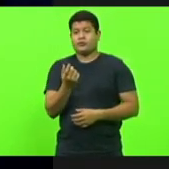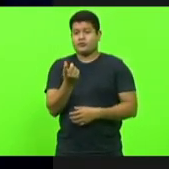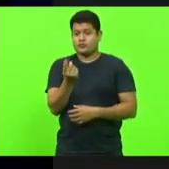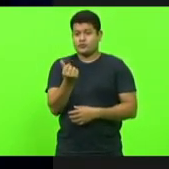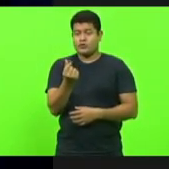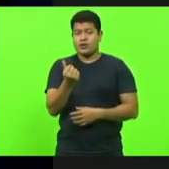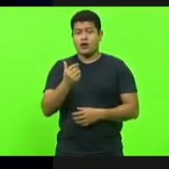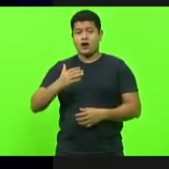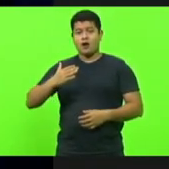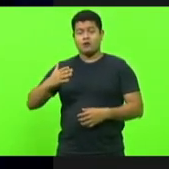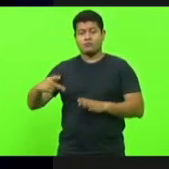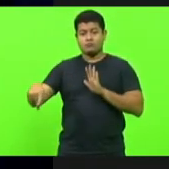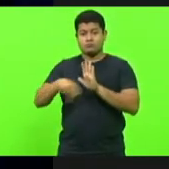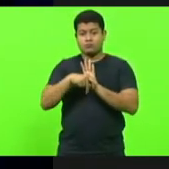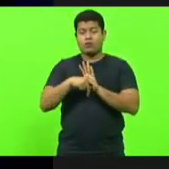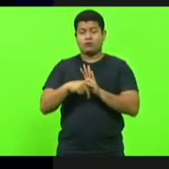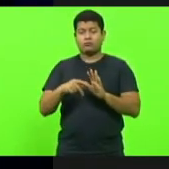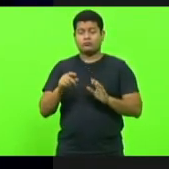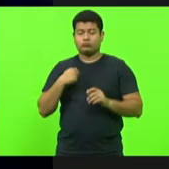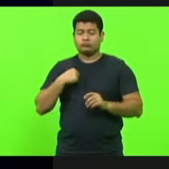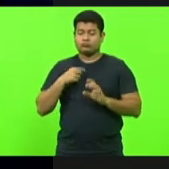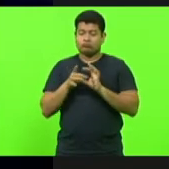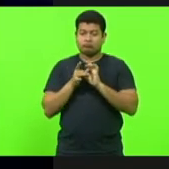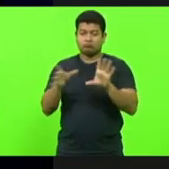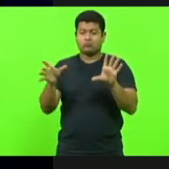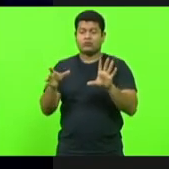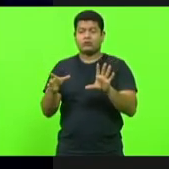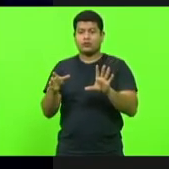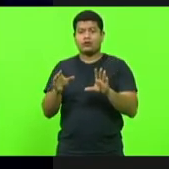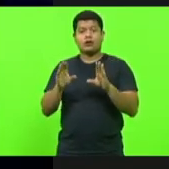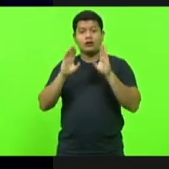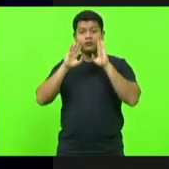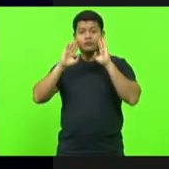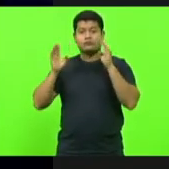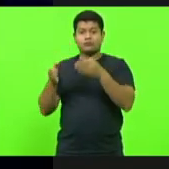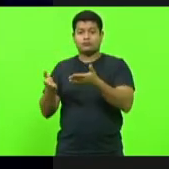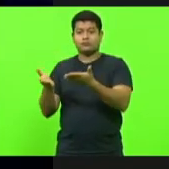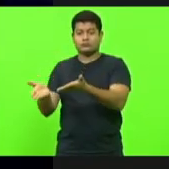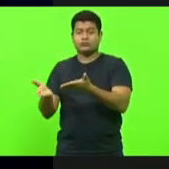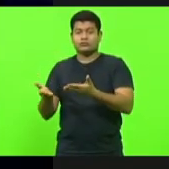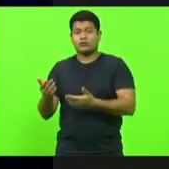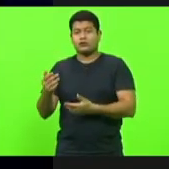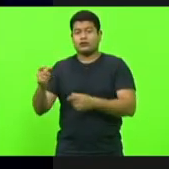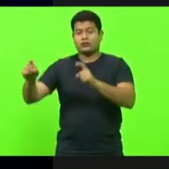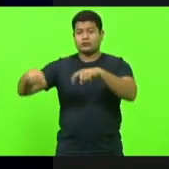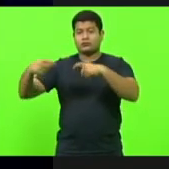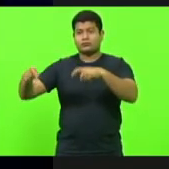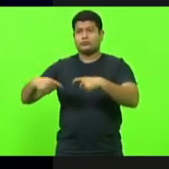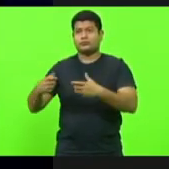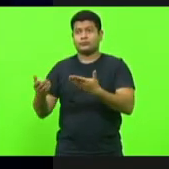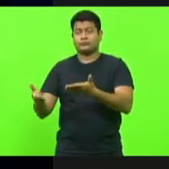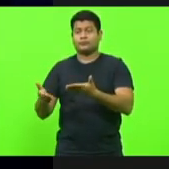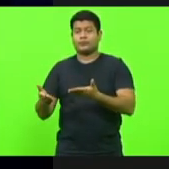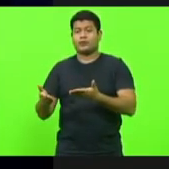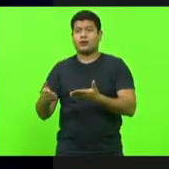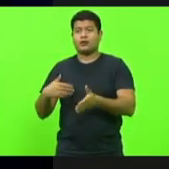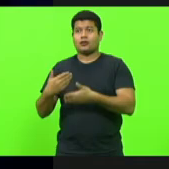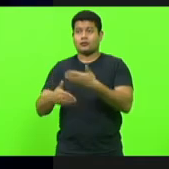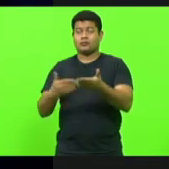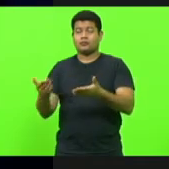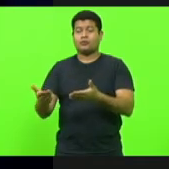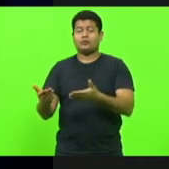voltassem para ser novamente destinadas e foram destinadas para os